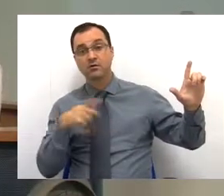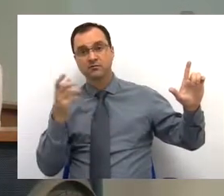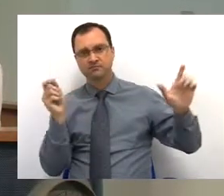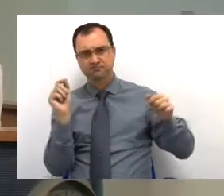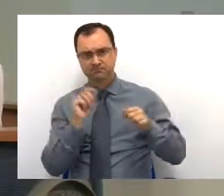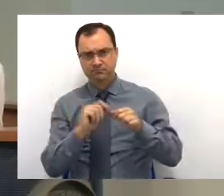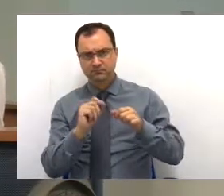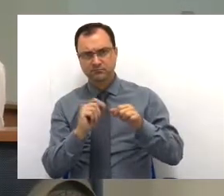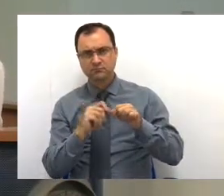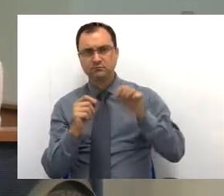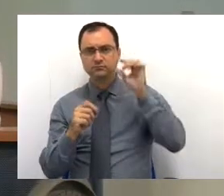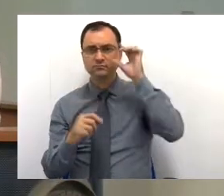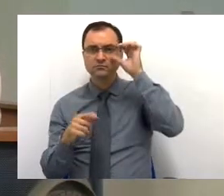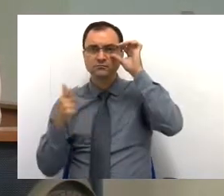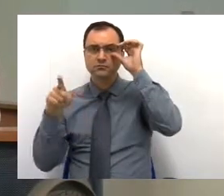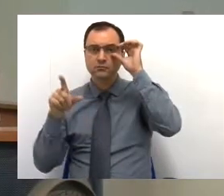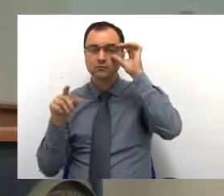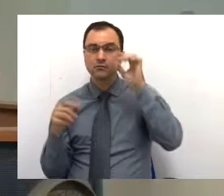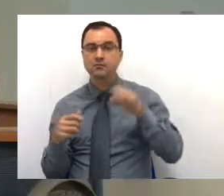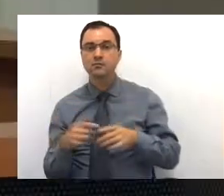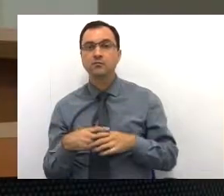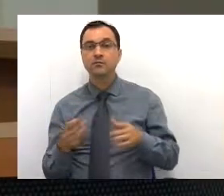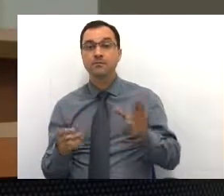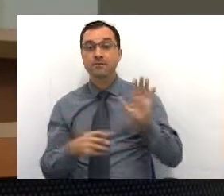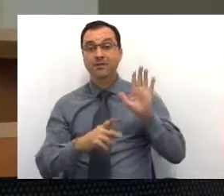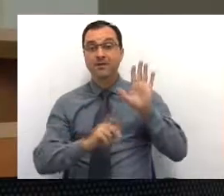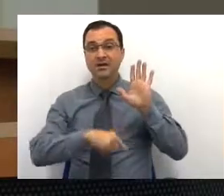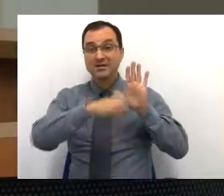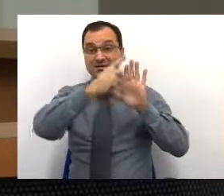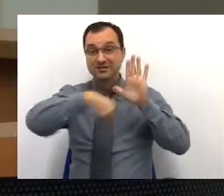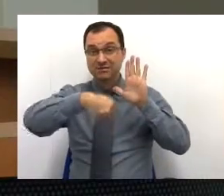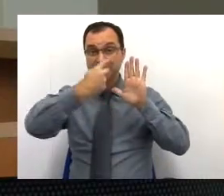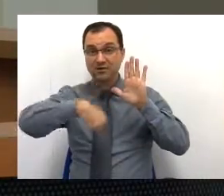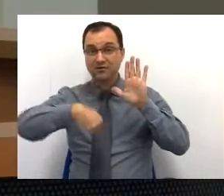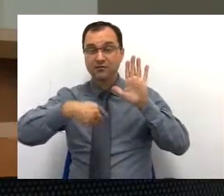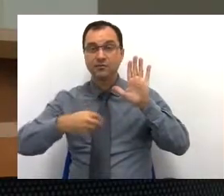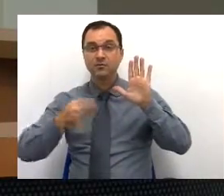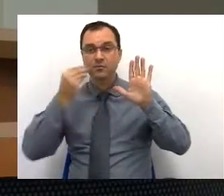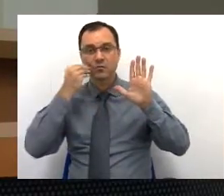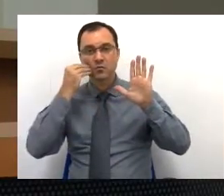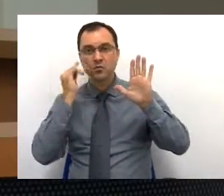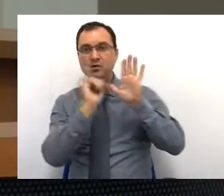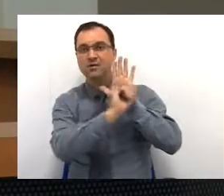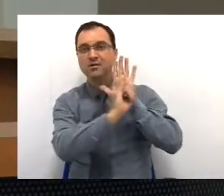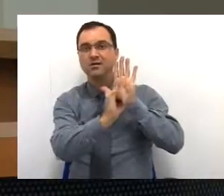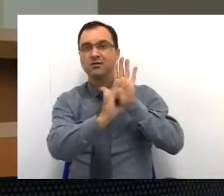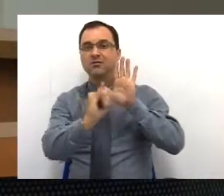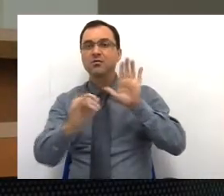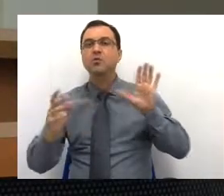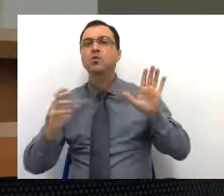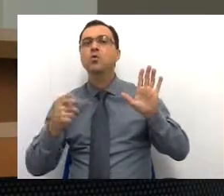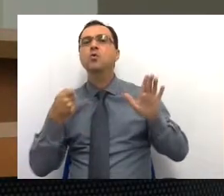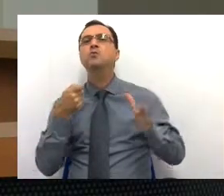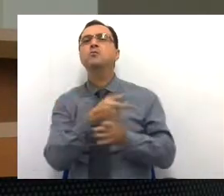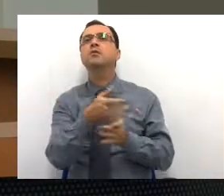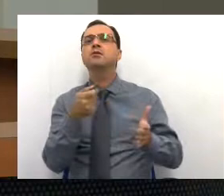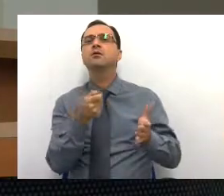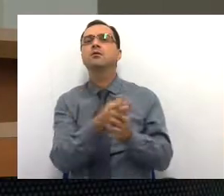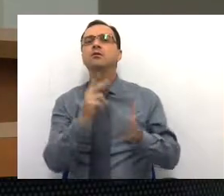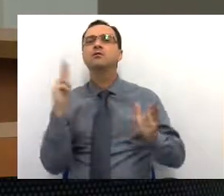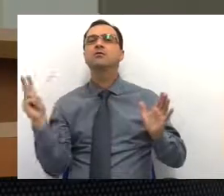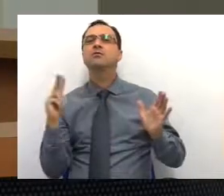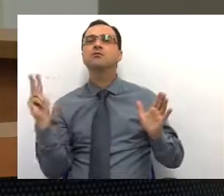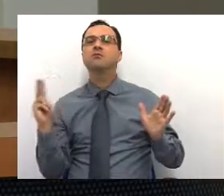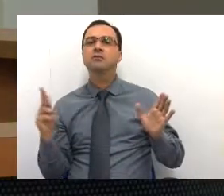mais esse gráfico para informar o quanto se gasta, o quanto se tem de valores